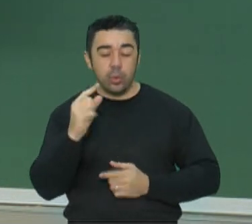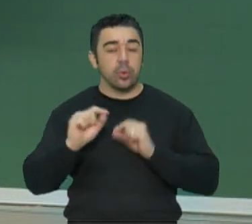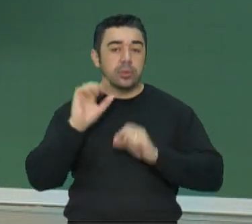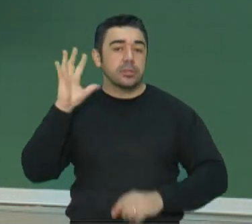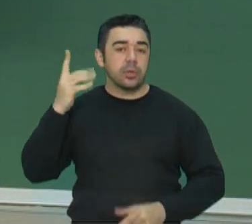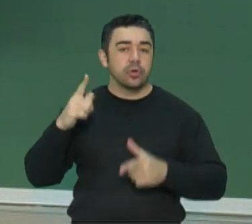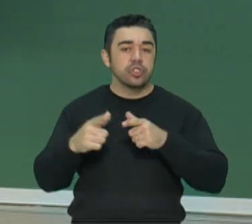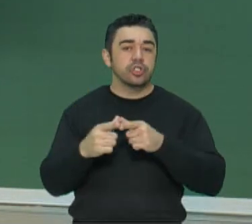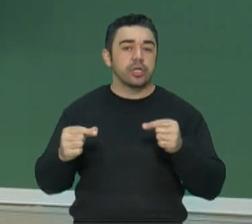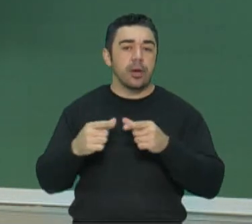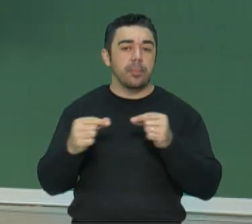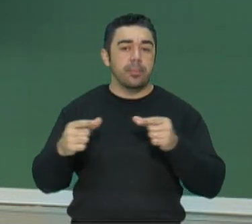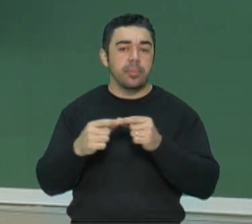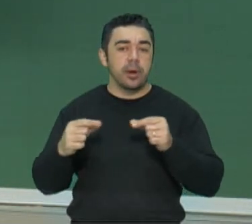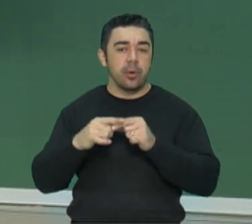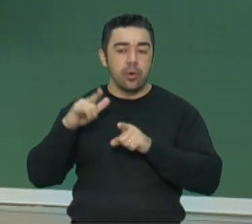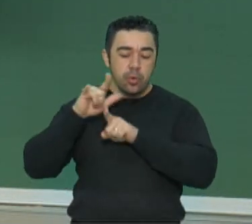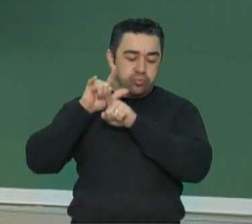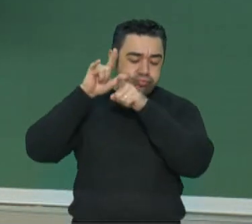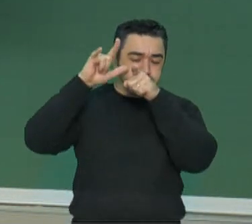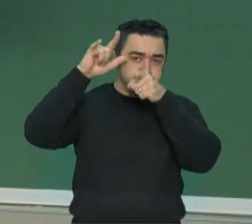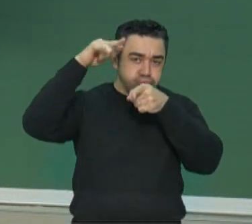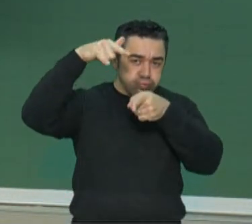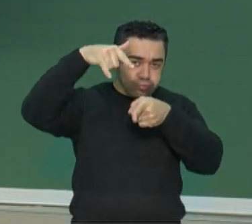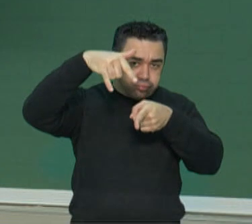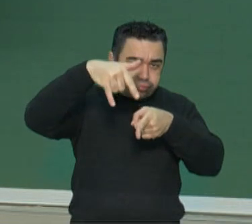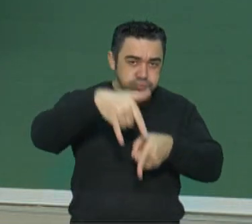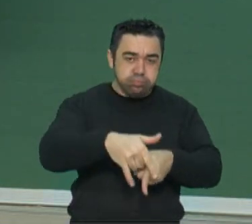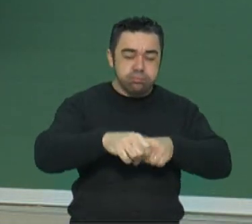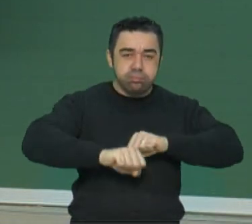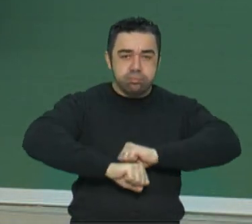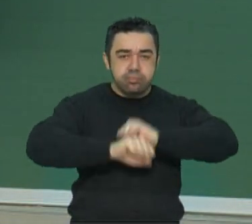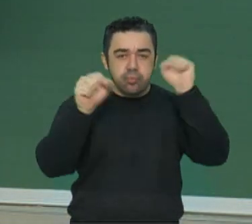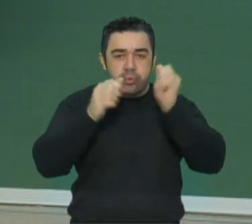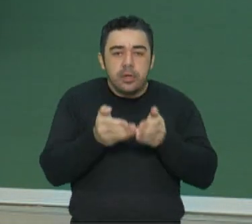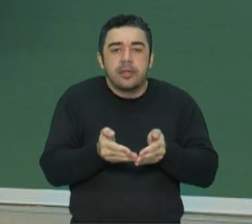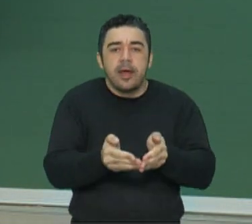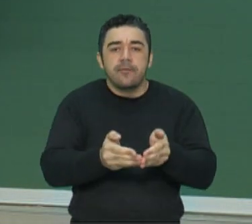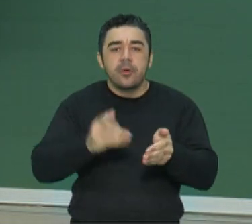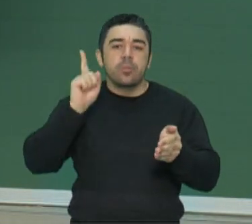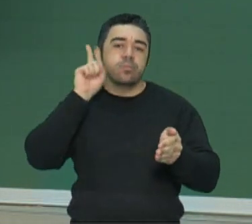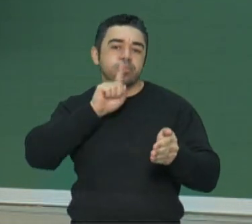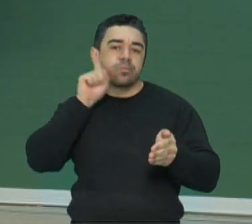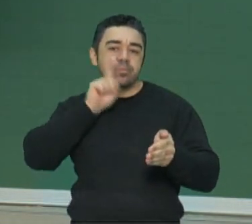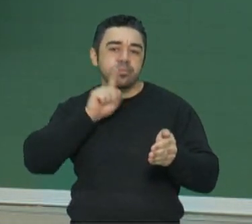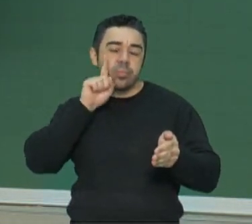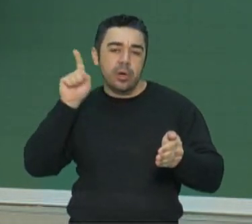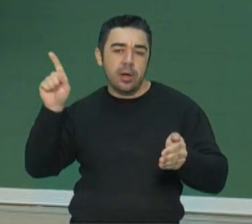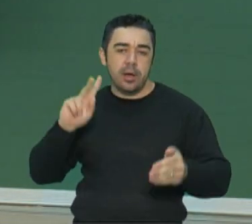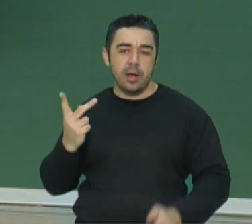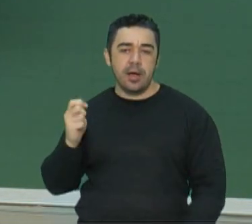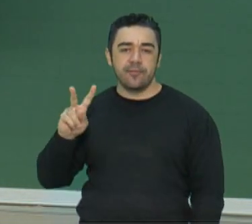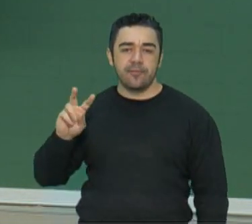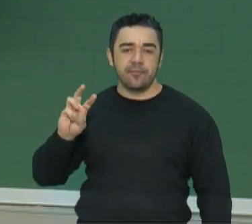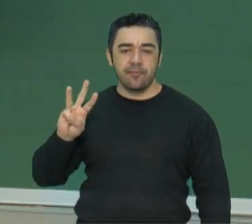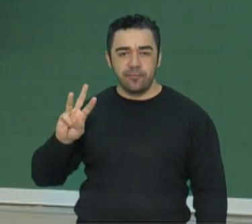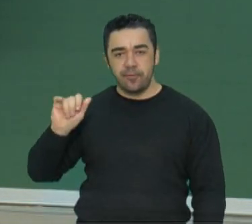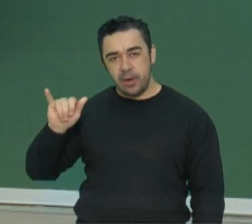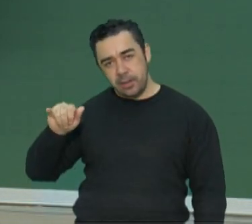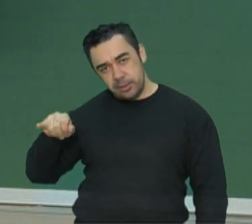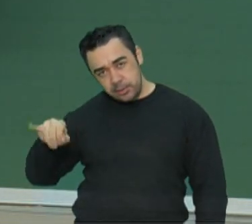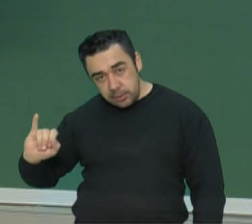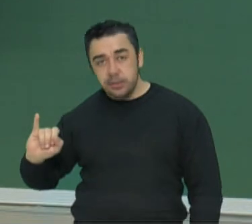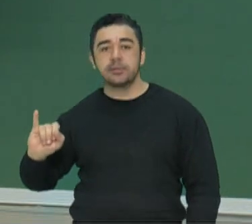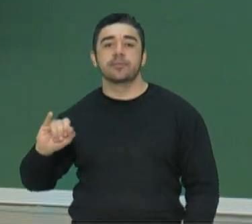militar naval de Pearl Harbor, no Havaí. União Soviética e Estados Unidos juntaram-se a